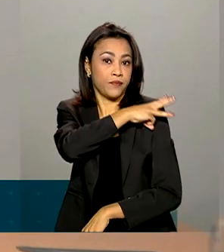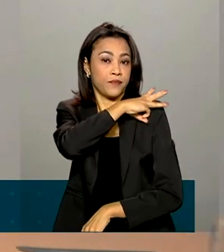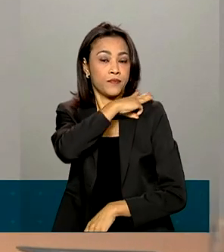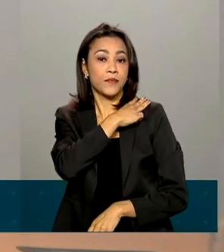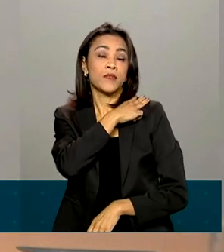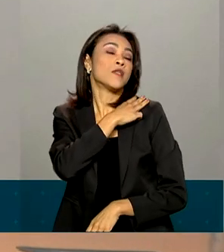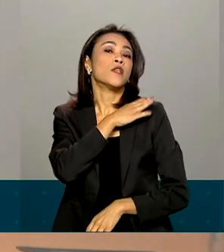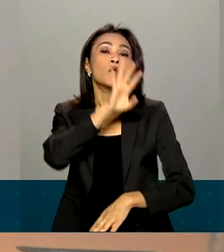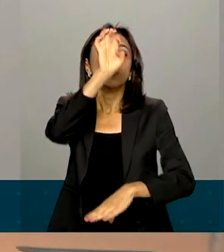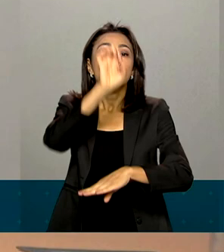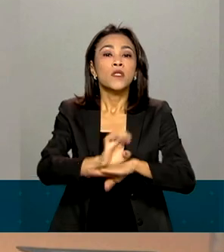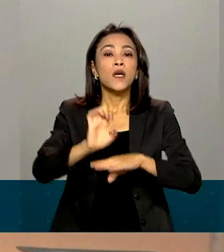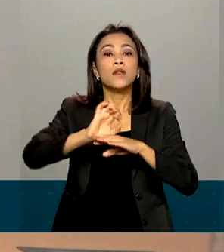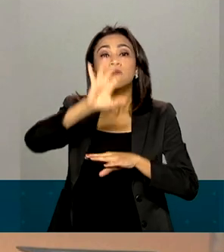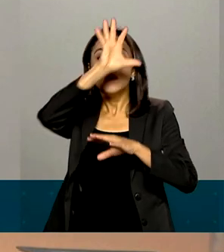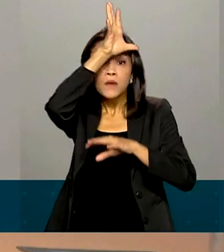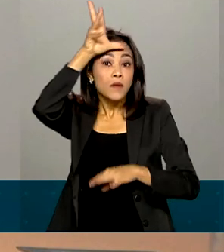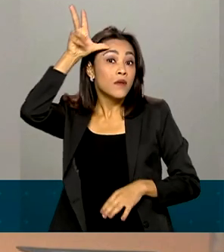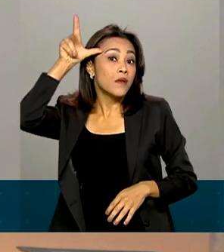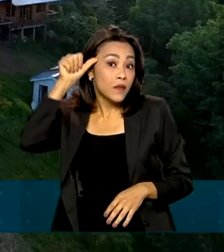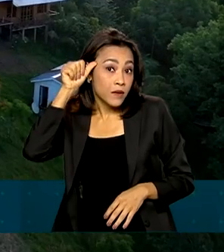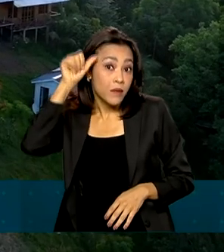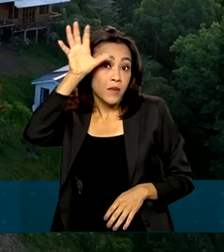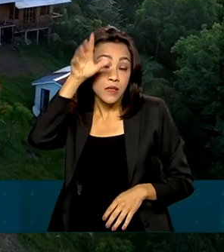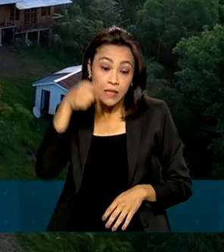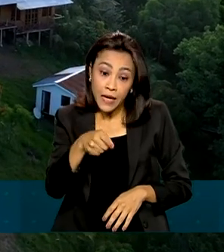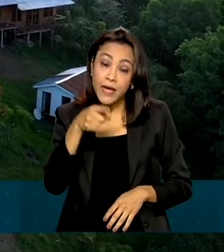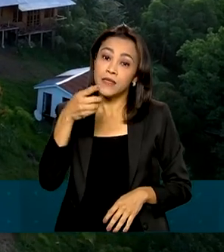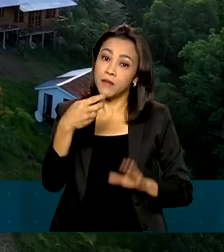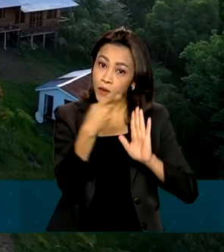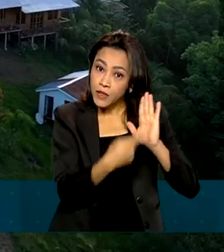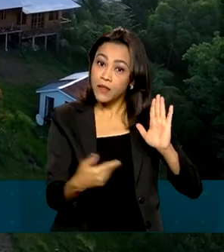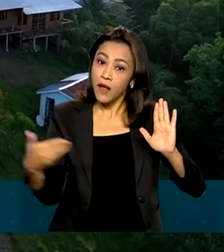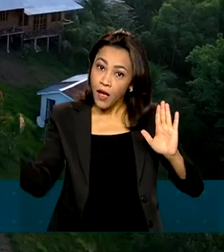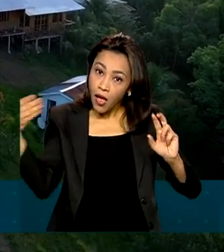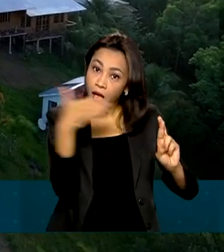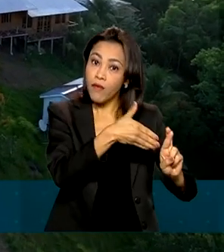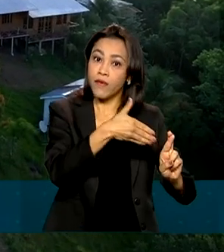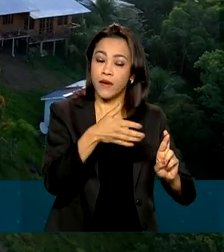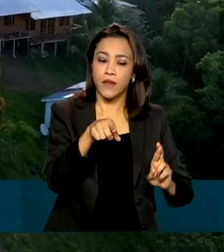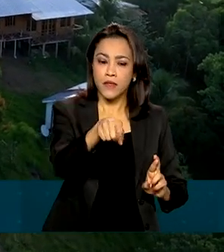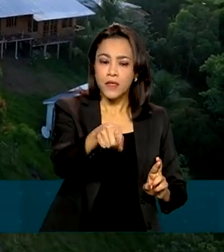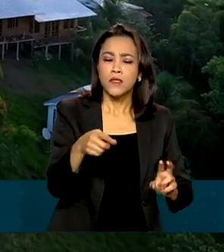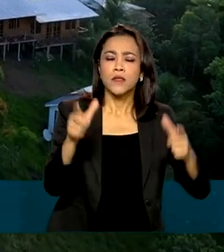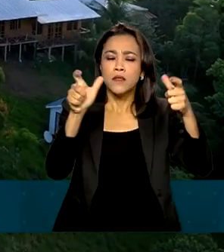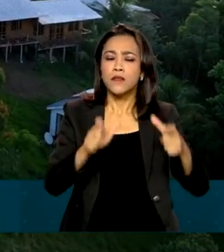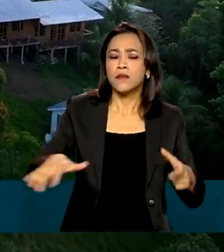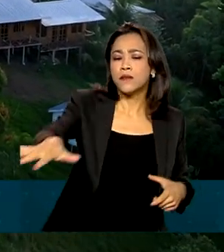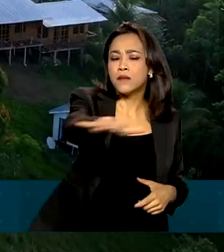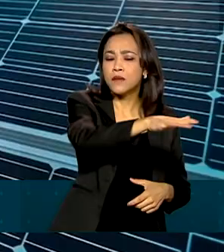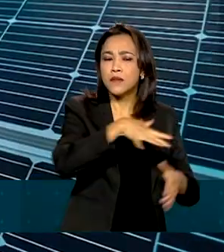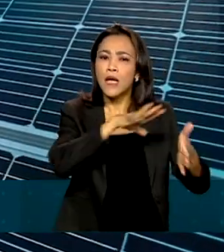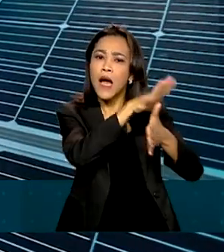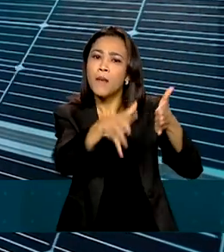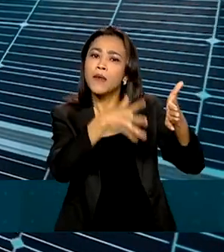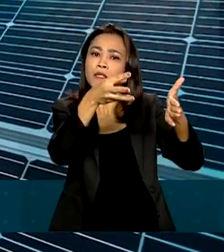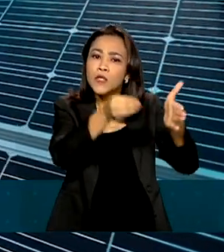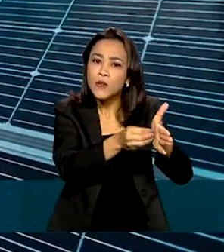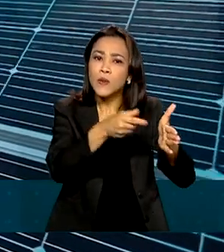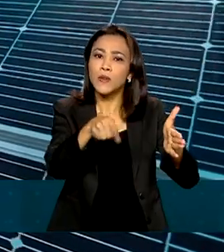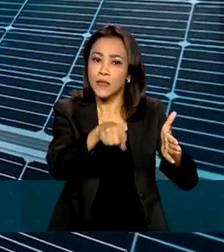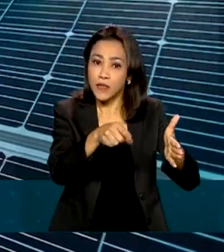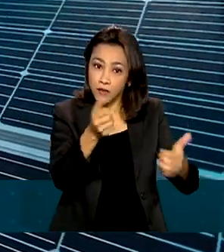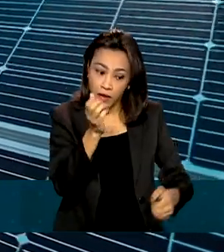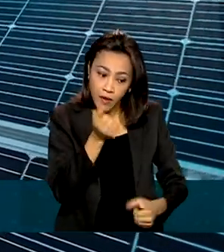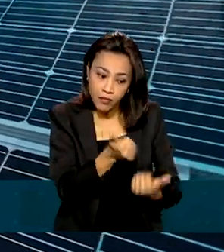e esse projeto é um desses exemplos. A iniciativa é da Fundação Amazônia Sustentável e os recursos